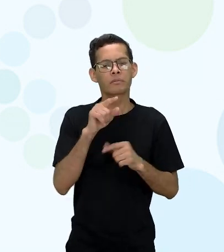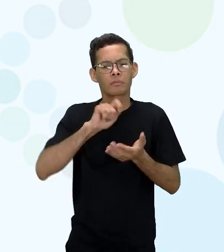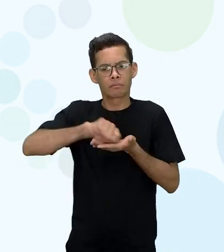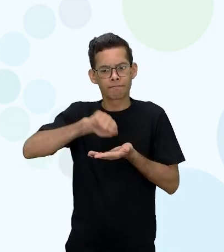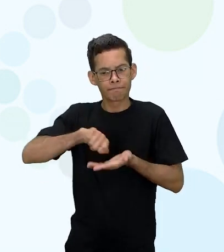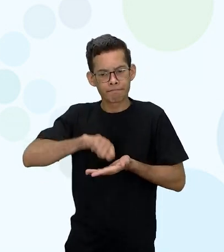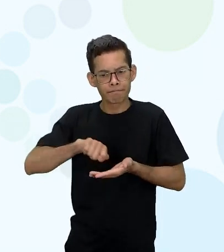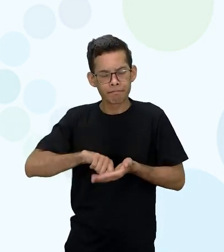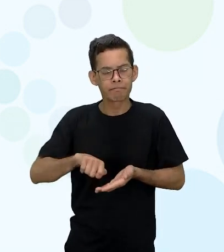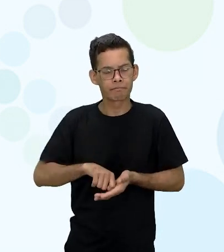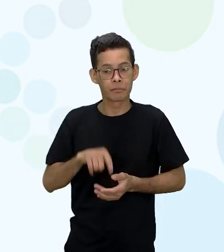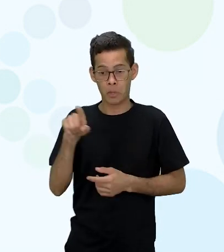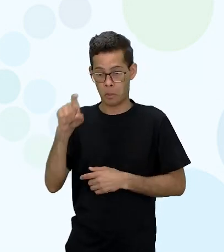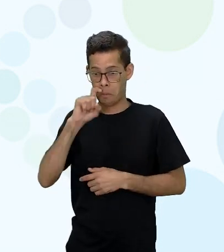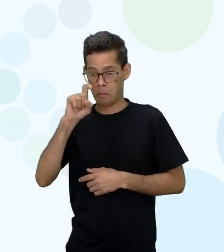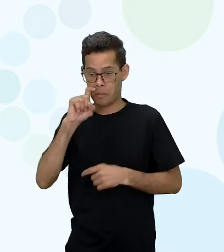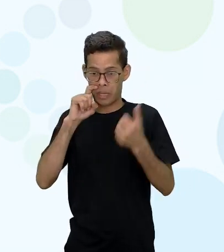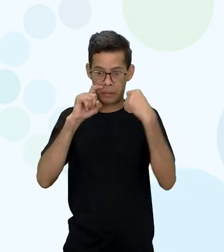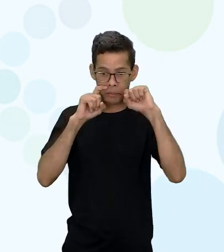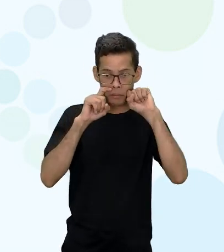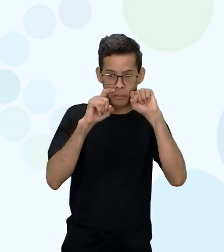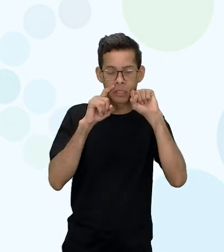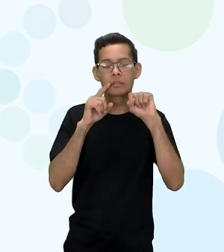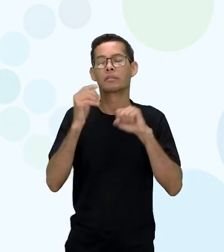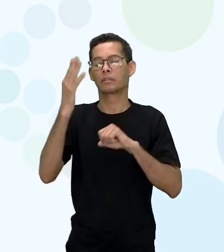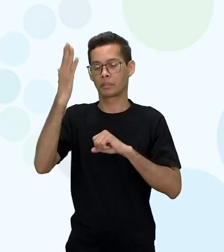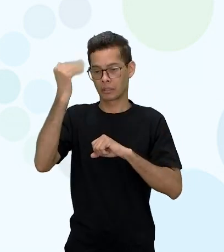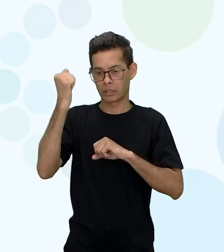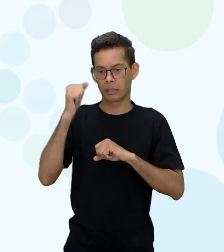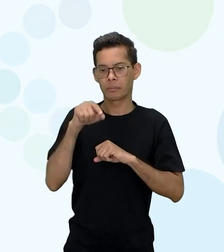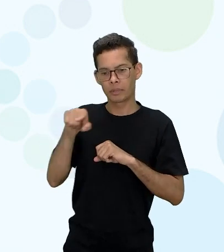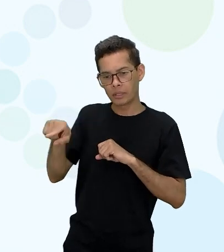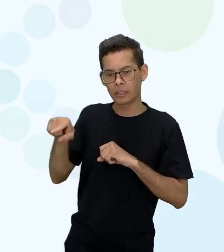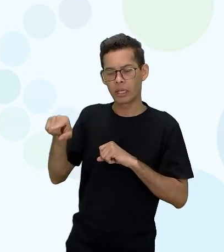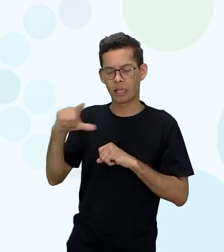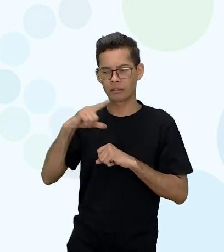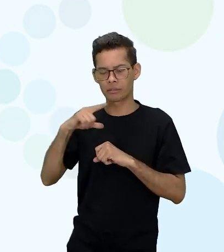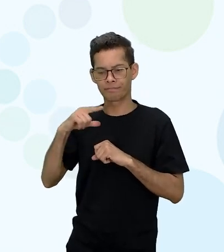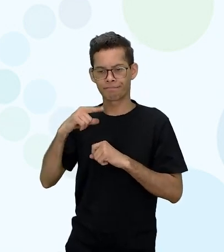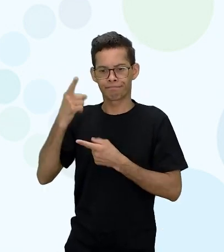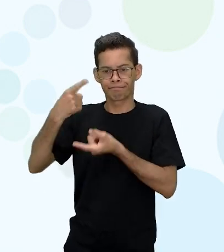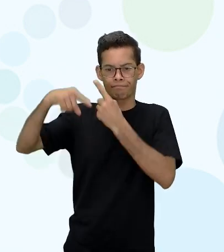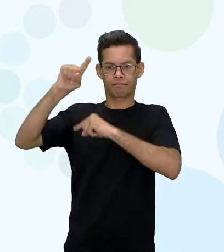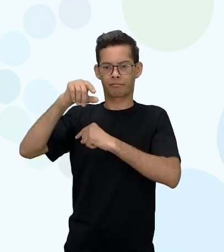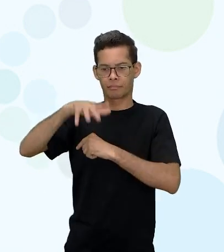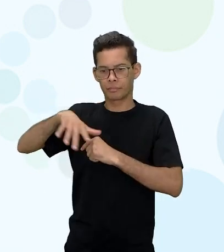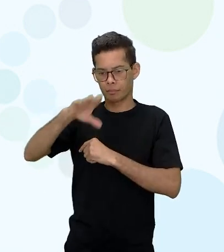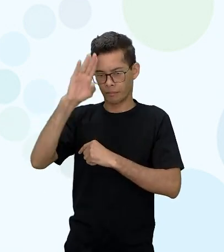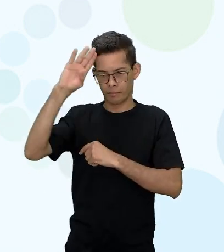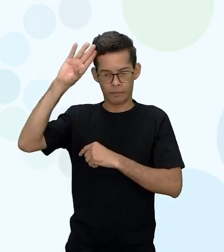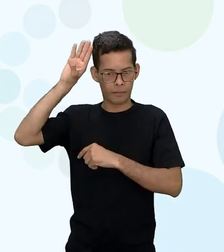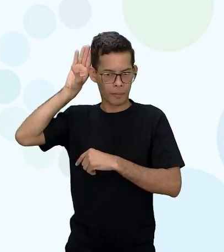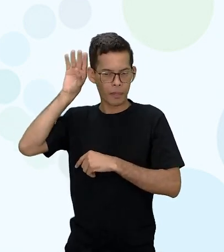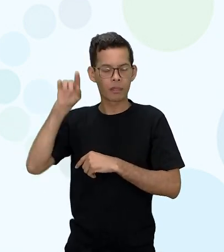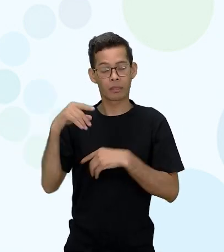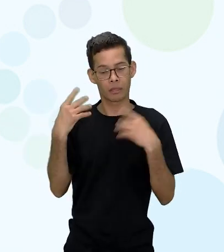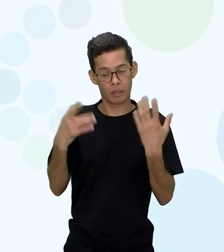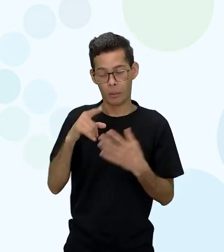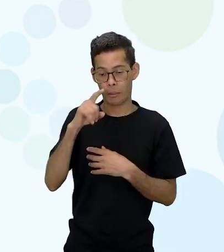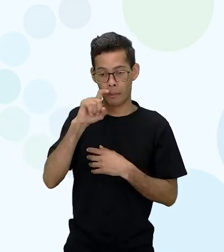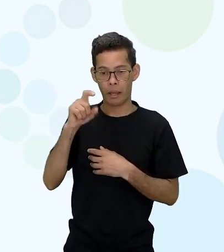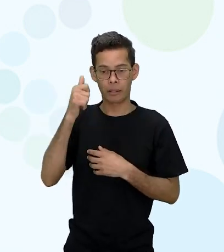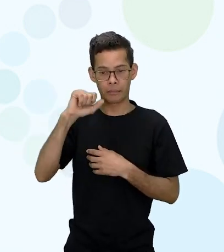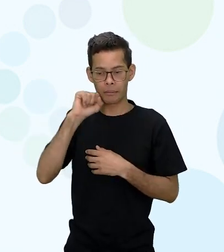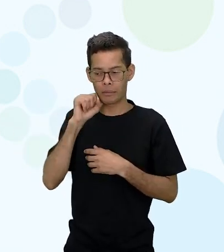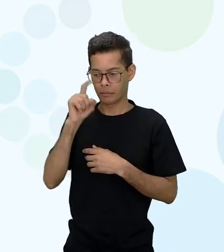Os seus pais eram cientes de seu brilhantismo acadêmico. Portanto, mandaram-na para